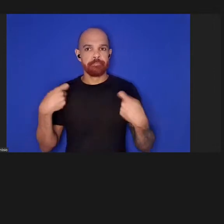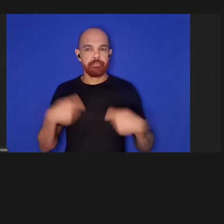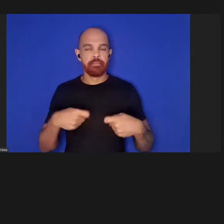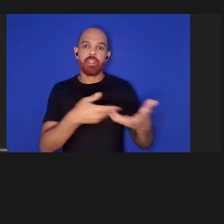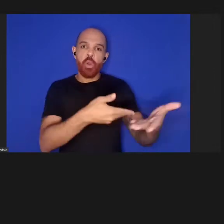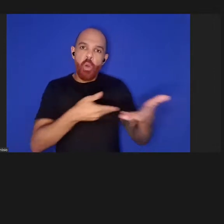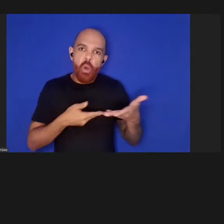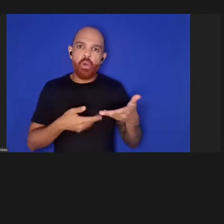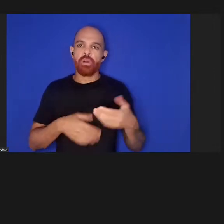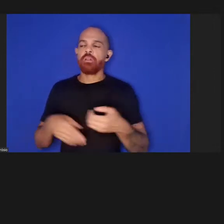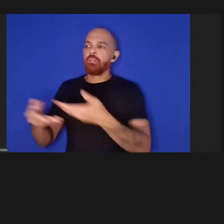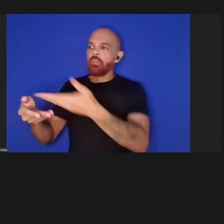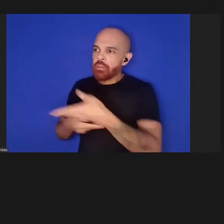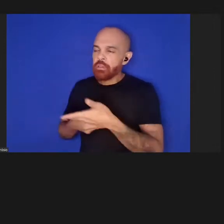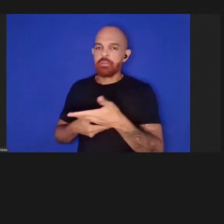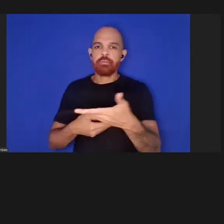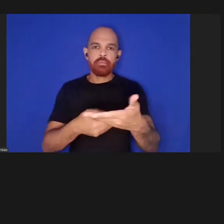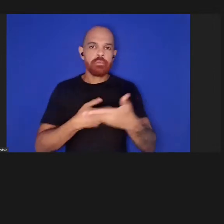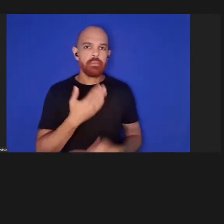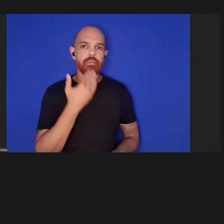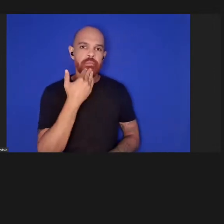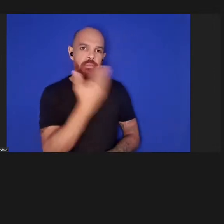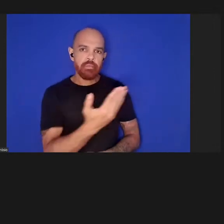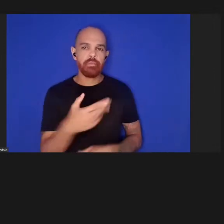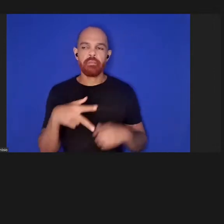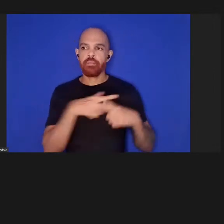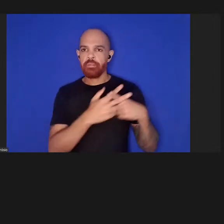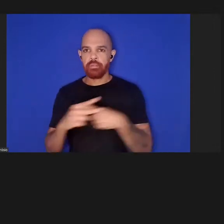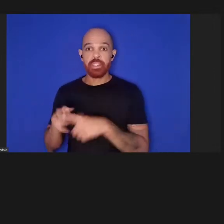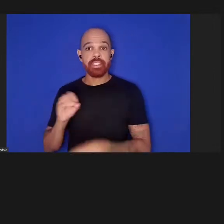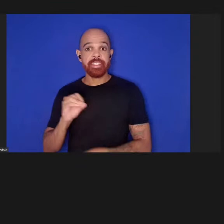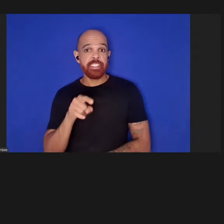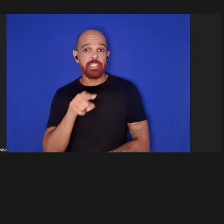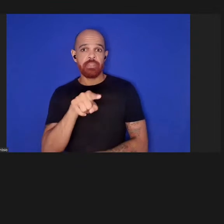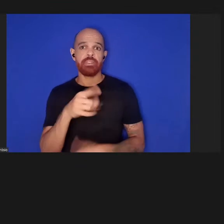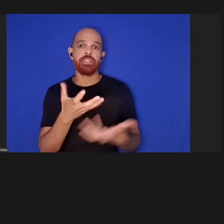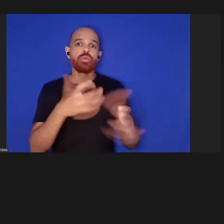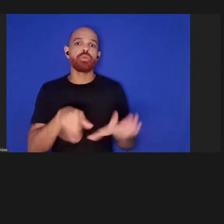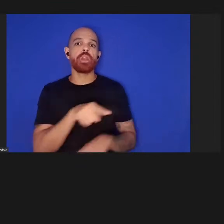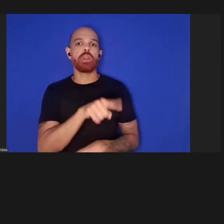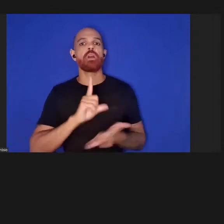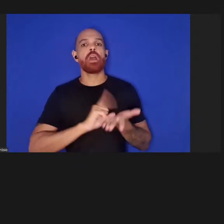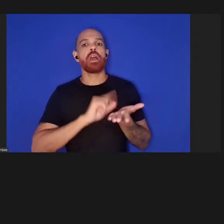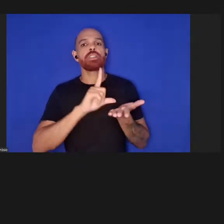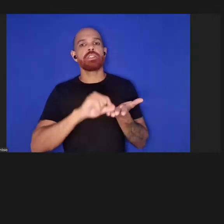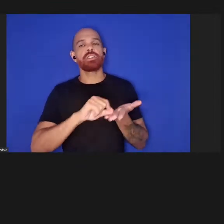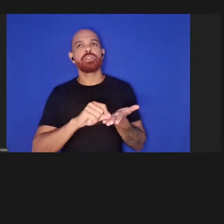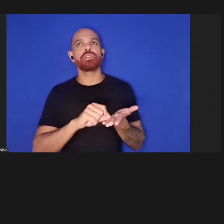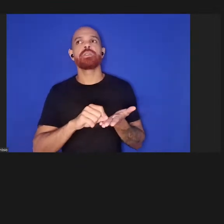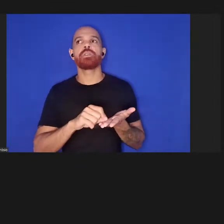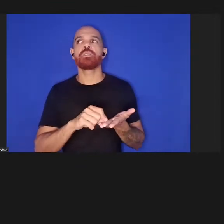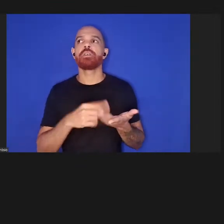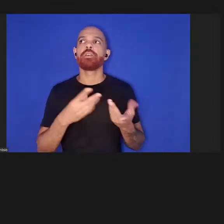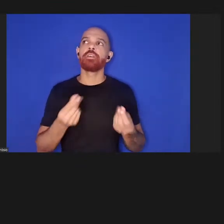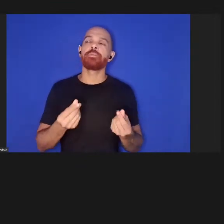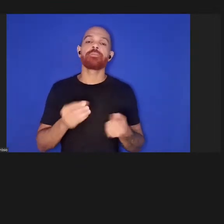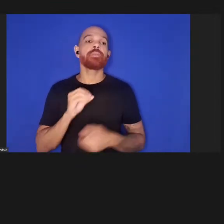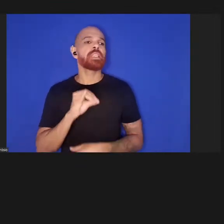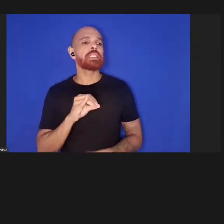solicitações de revisão caso você não queira que o artigo não, caso você